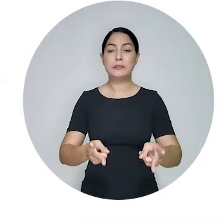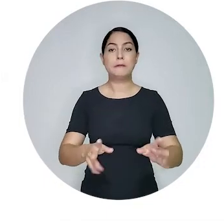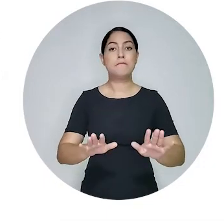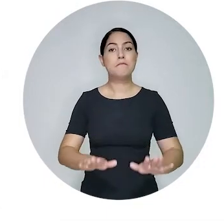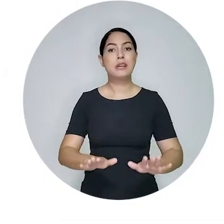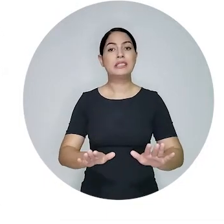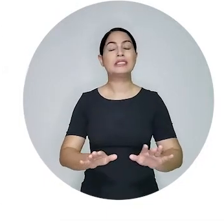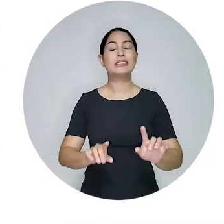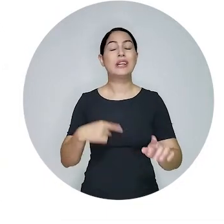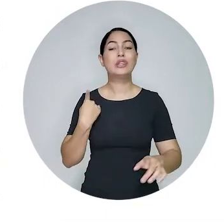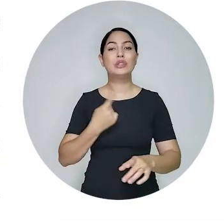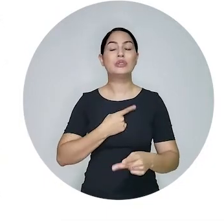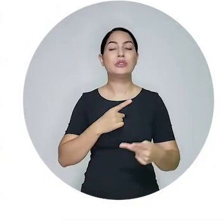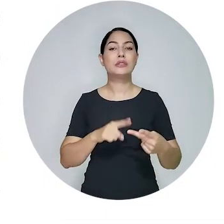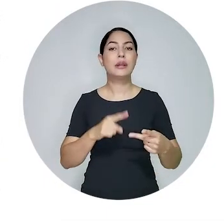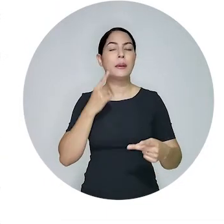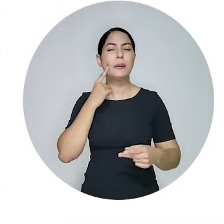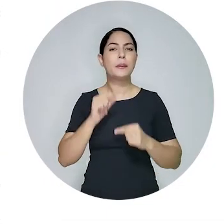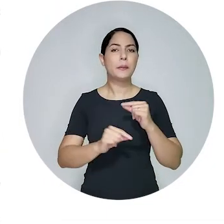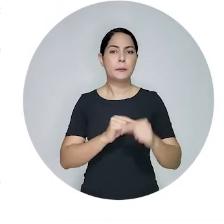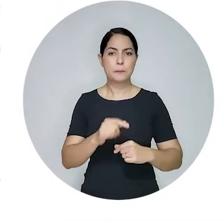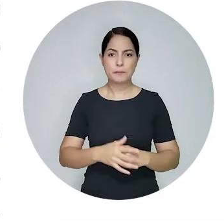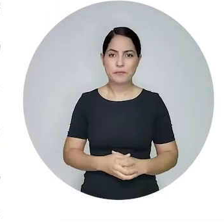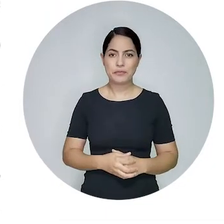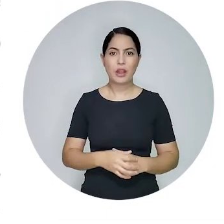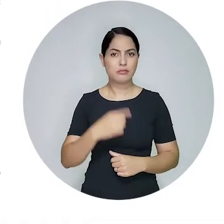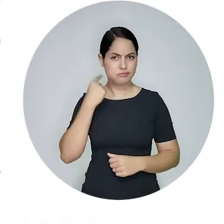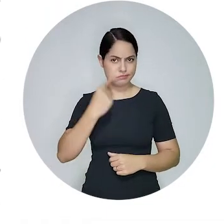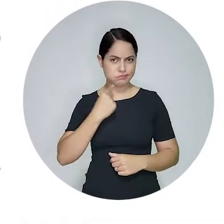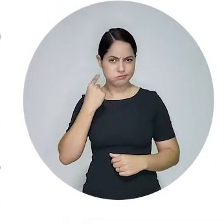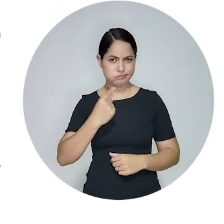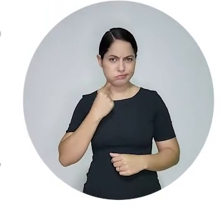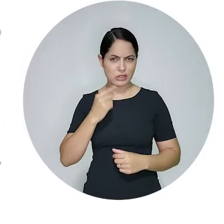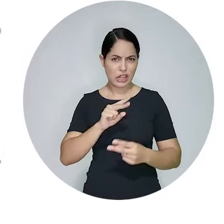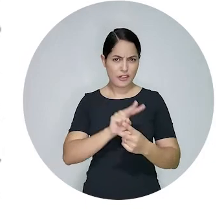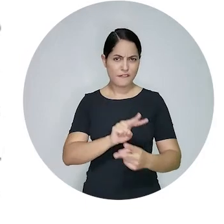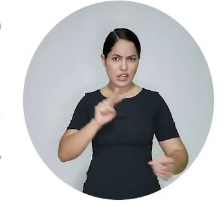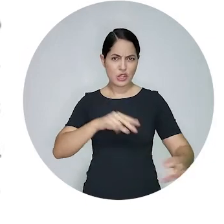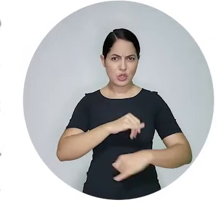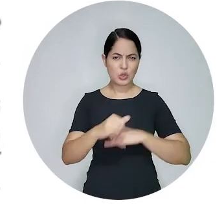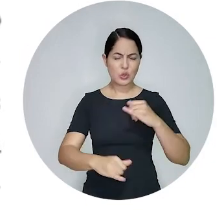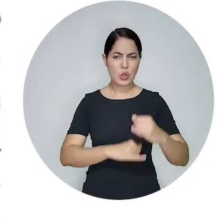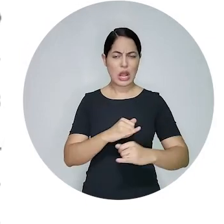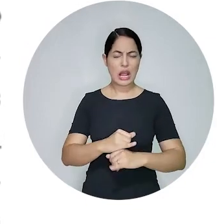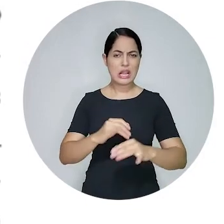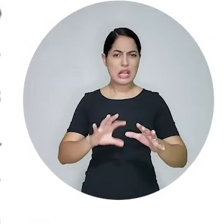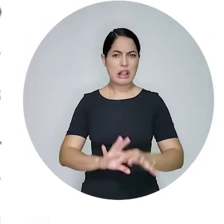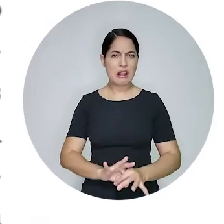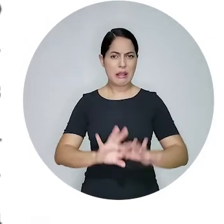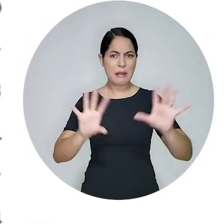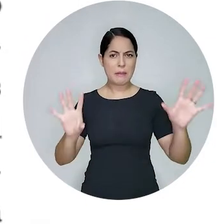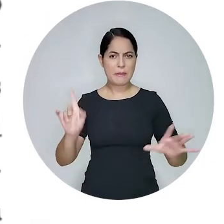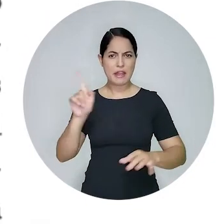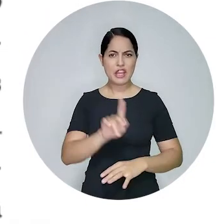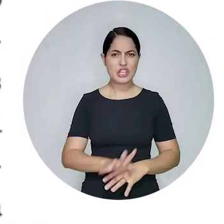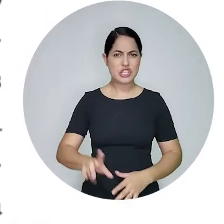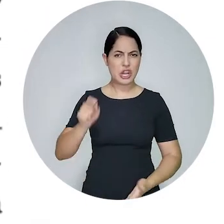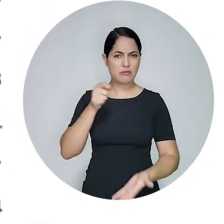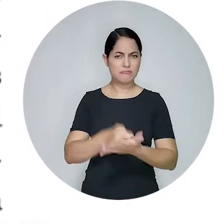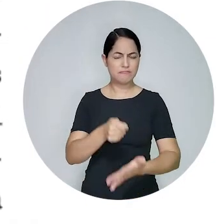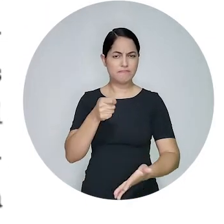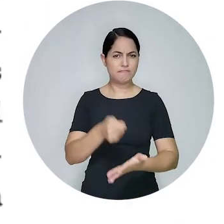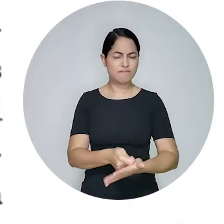vendo o panorama geral, há o cenário de empobrecimento da advocacia. Quando você virtualiza, impõe a necessidade da